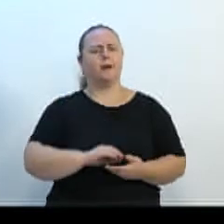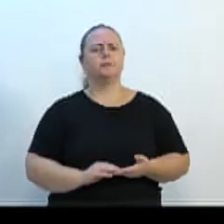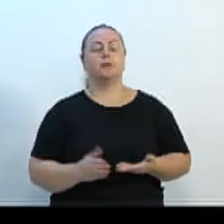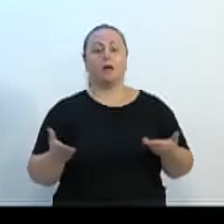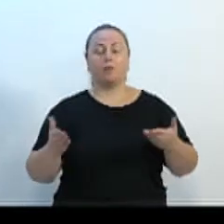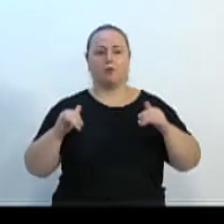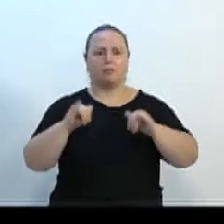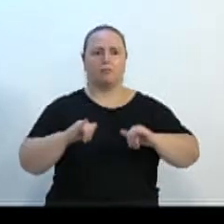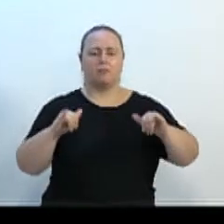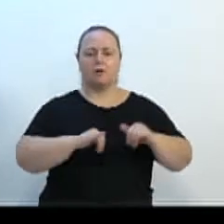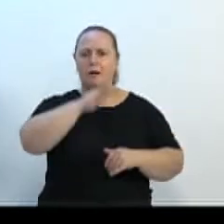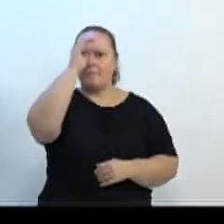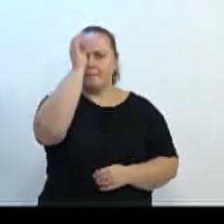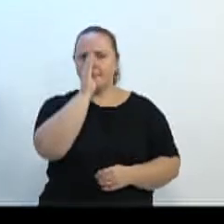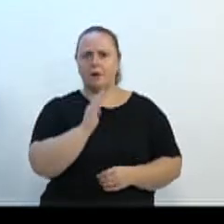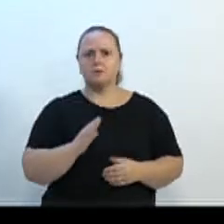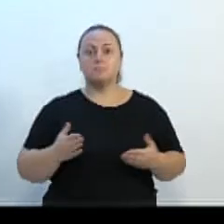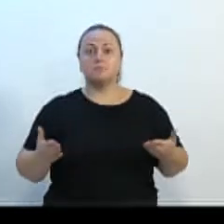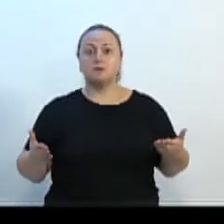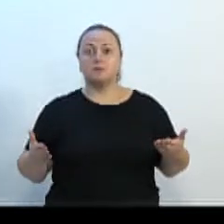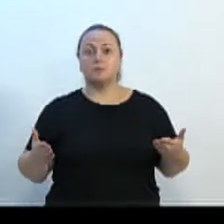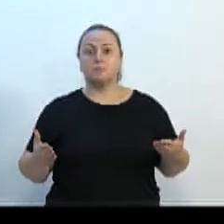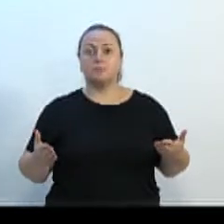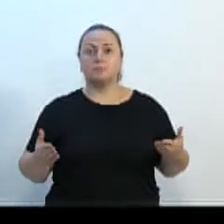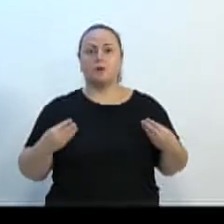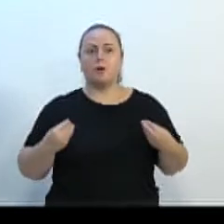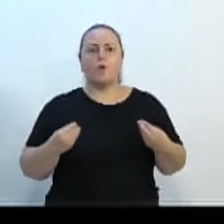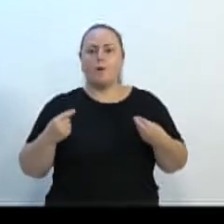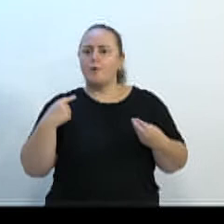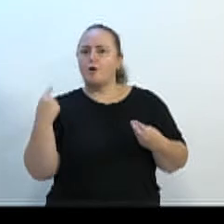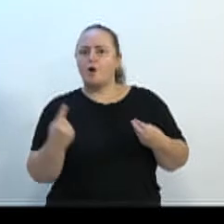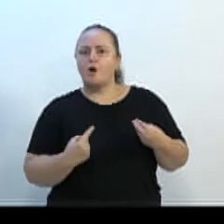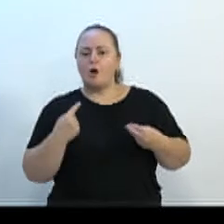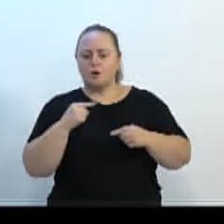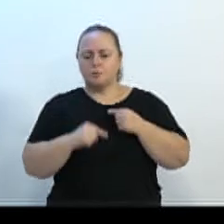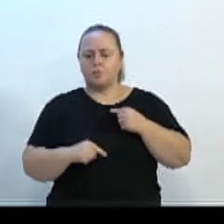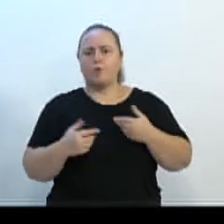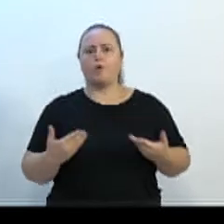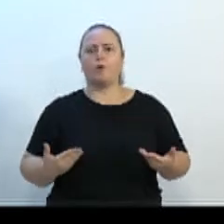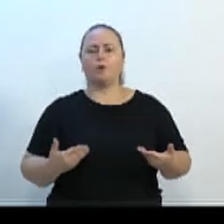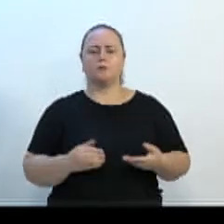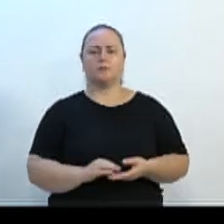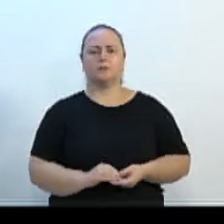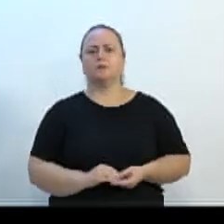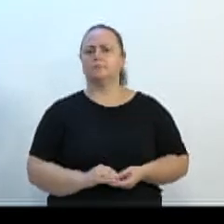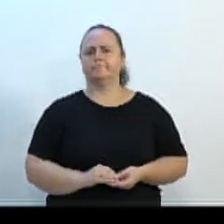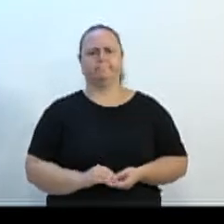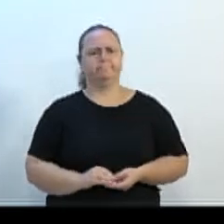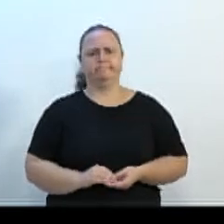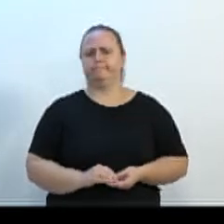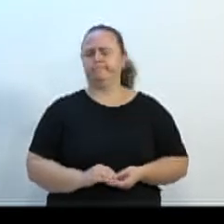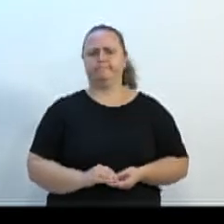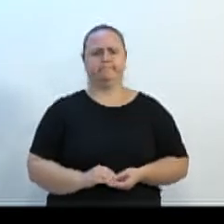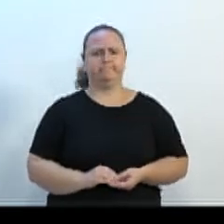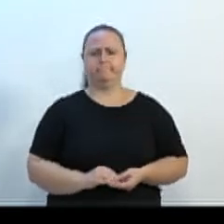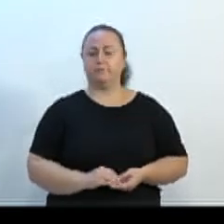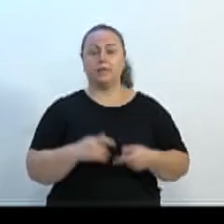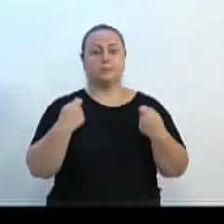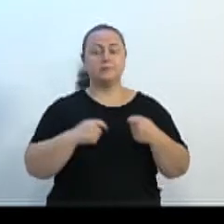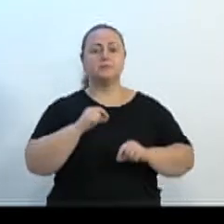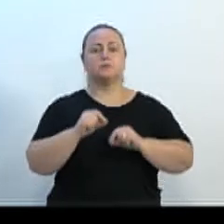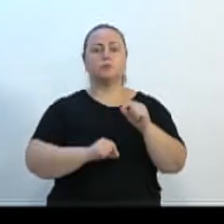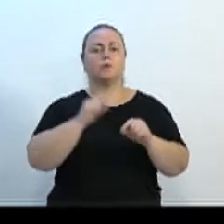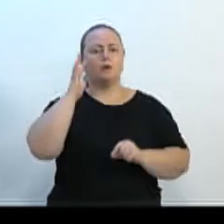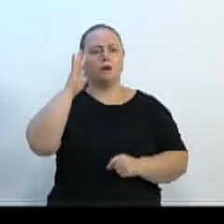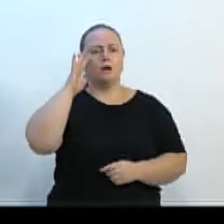nacional, entendesse? Que, na verdade, a gente tem que ser visionário na política também. Não tem que trabalhar só olhando hoje, tem que olhar o amanhã,